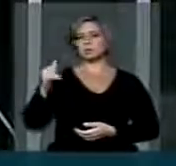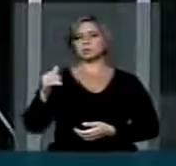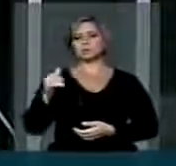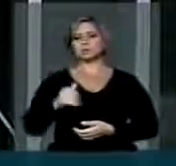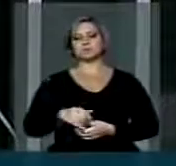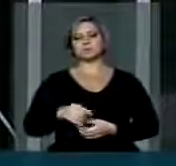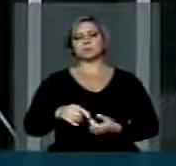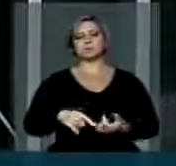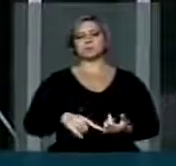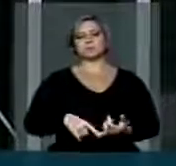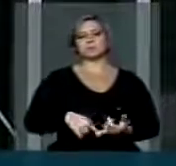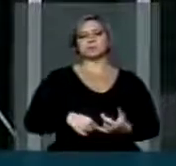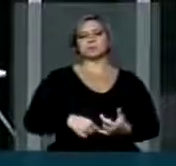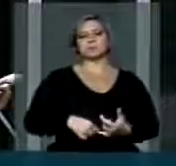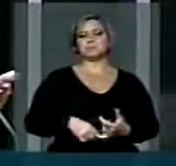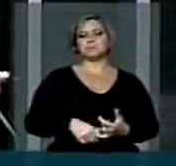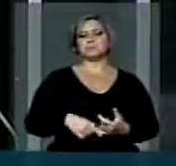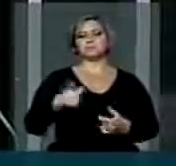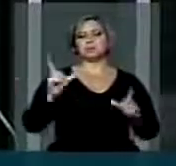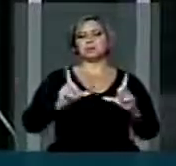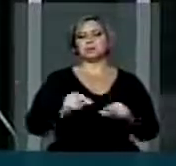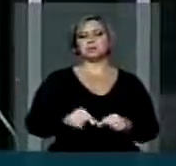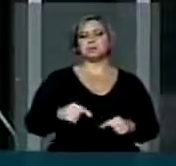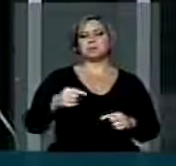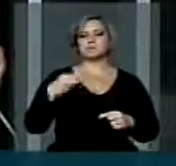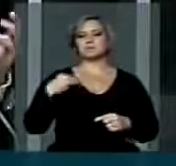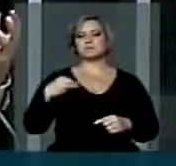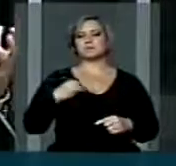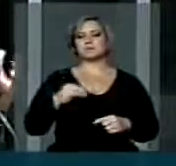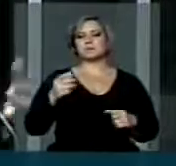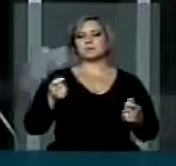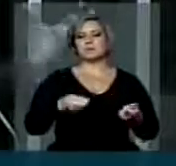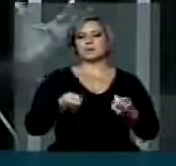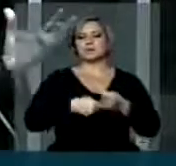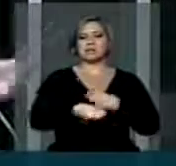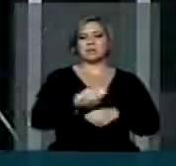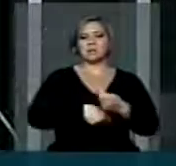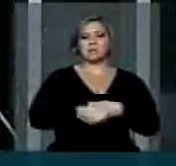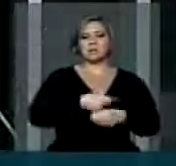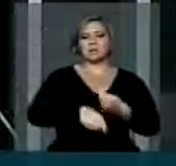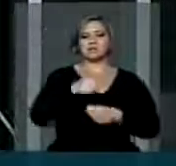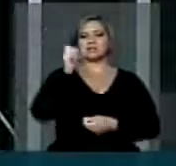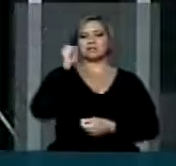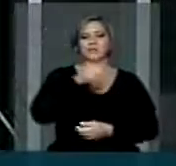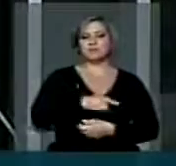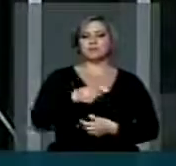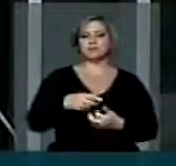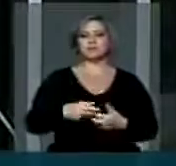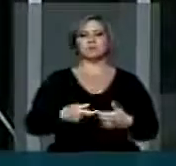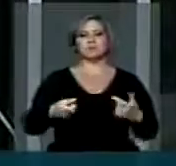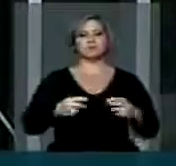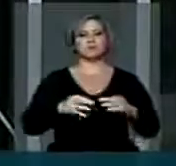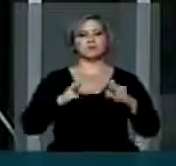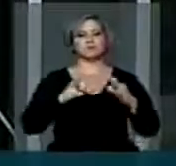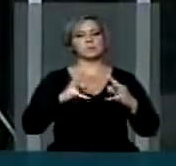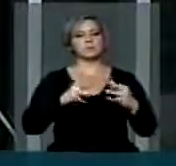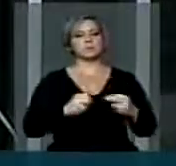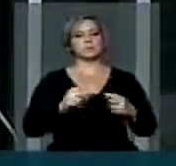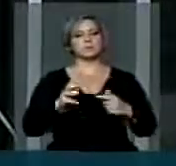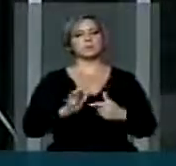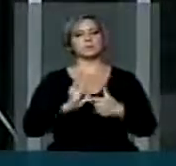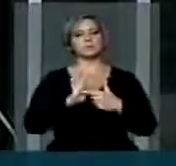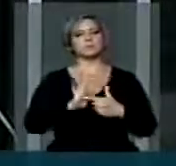crescendo, a renda diminuindo, o comércio com a dificuldade que está vivendo, e tudo isto